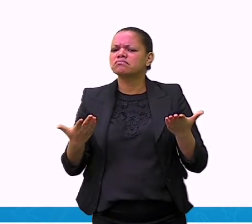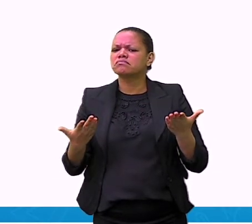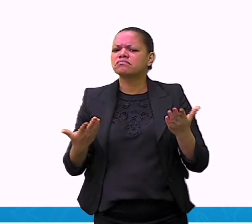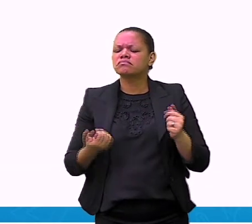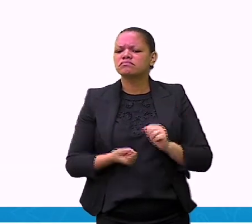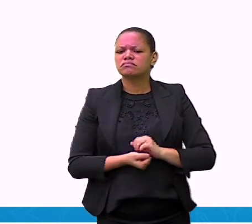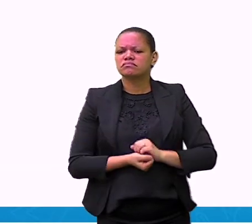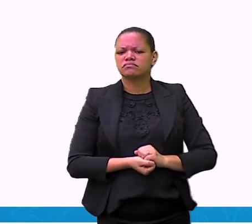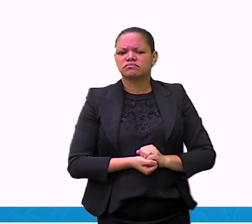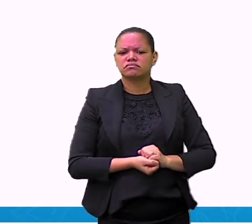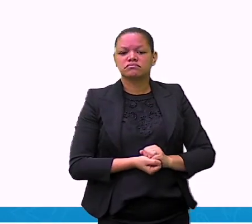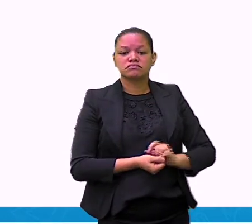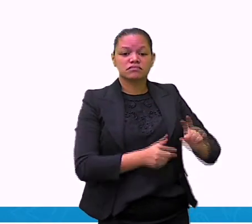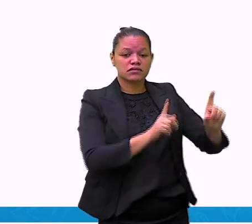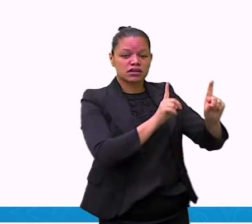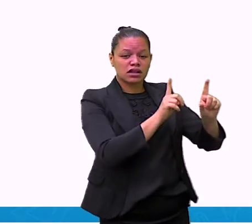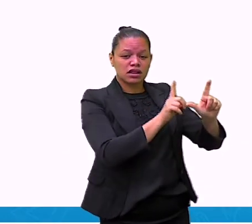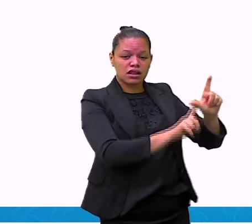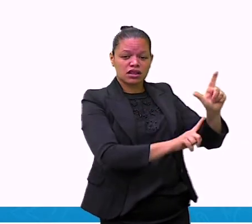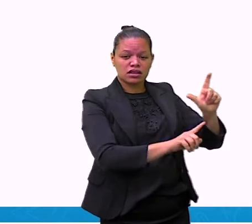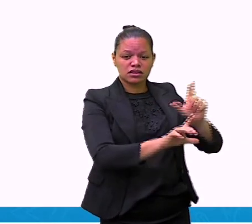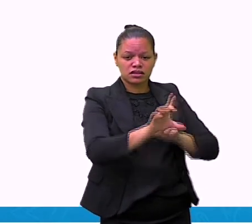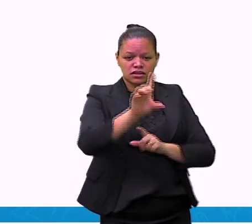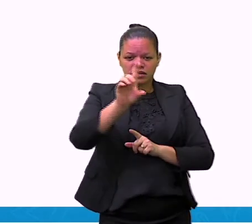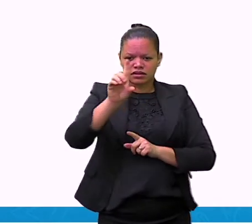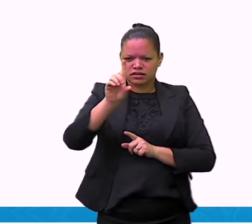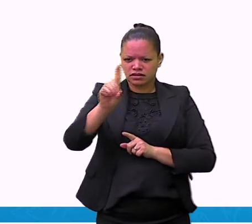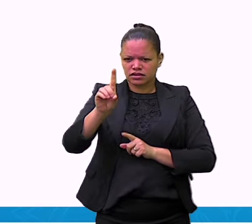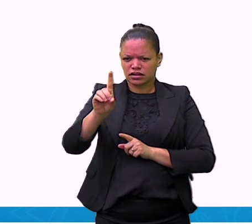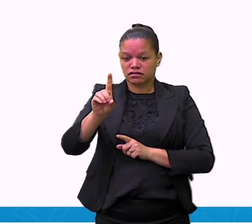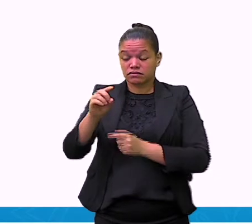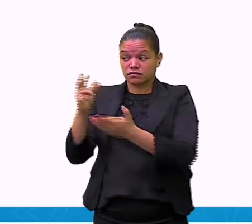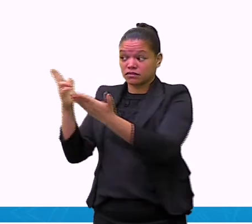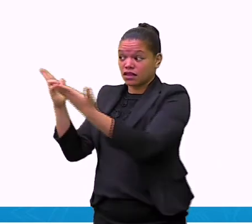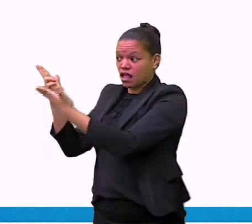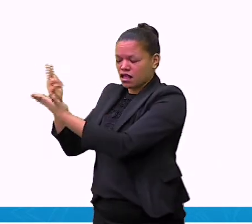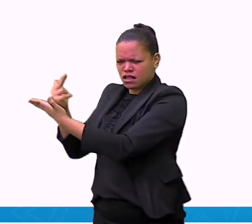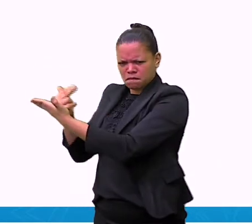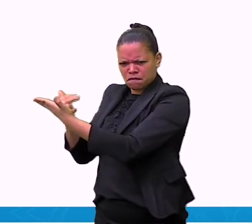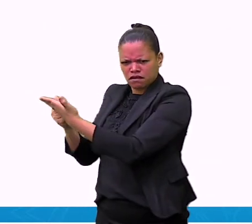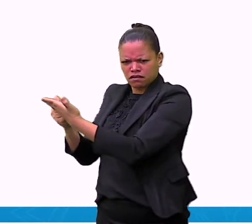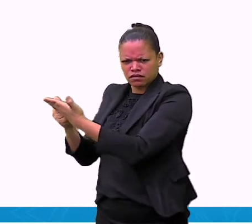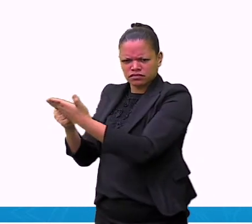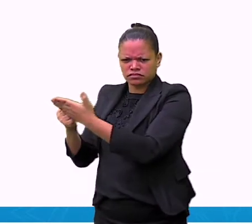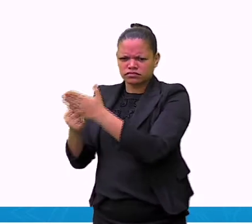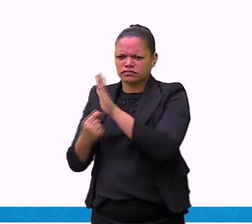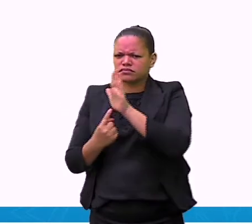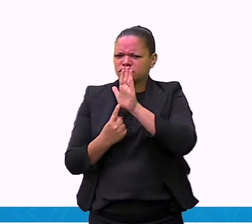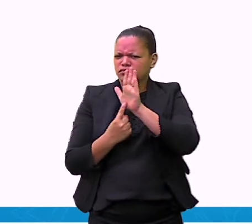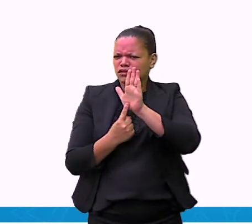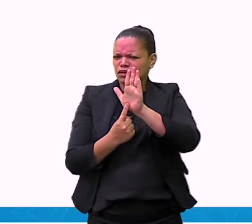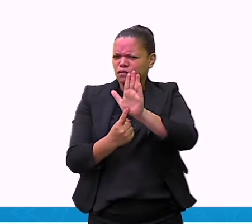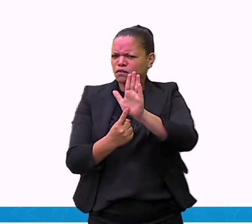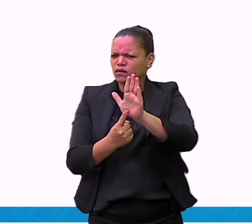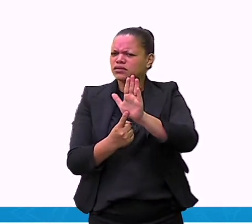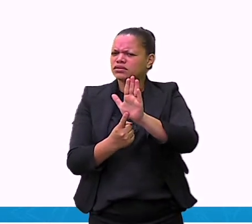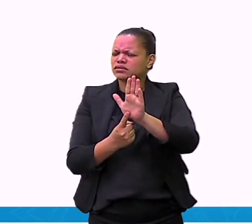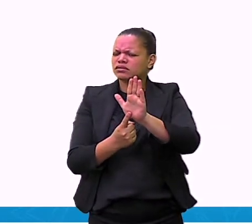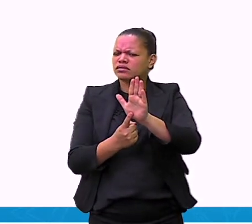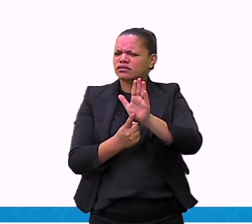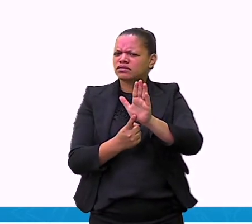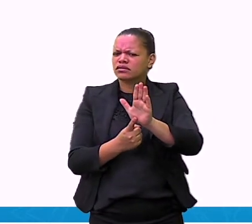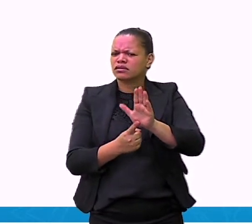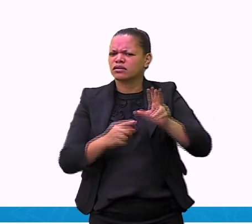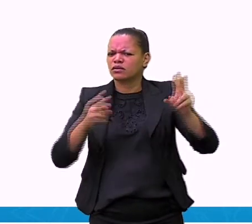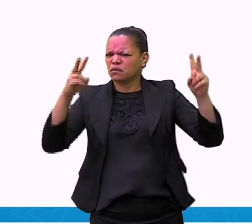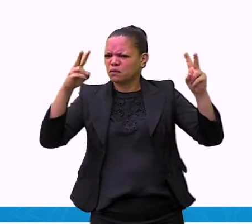Pelas imagens, dá para você antecipar qual será o assunto? O que você acha que o nosso